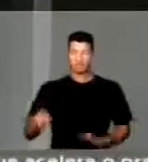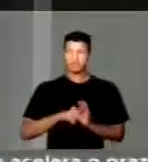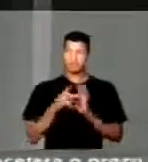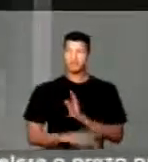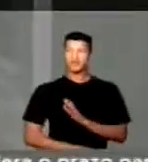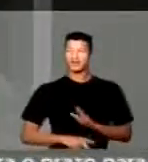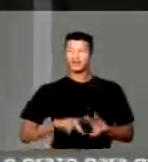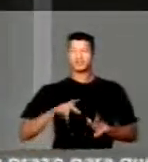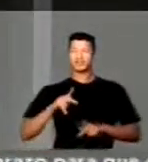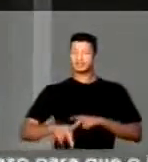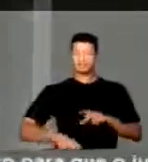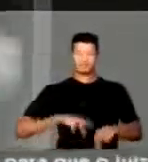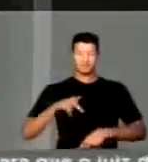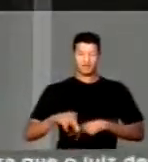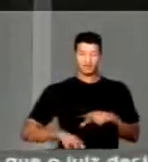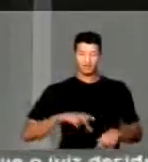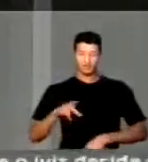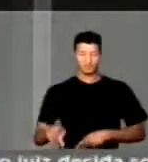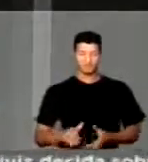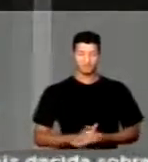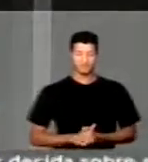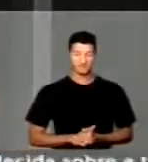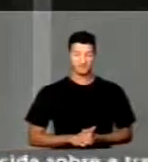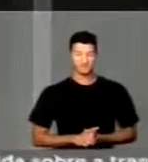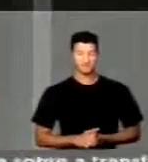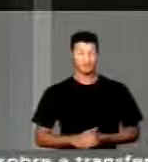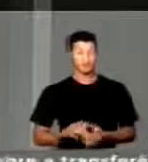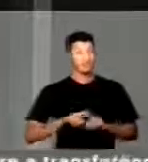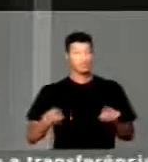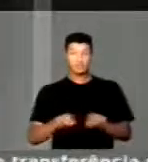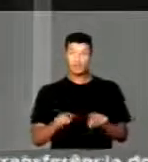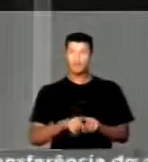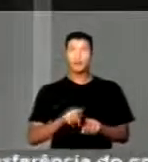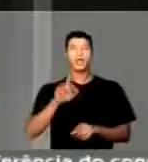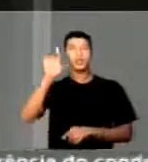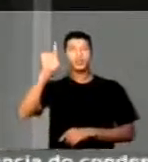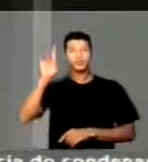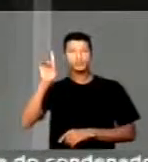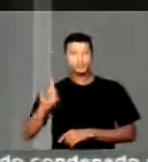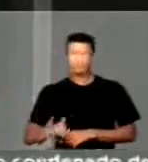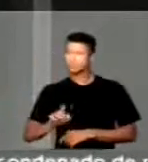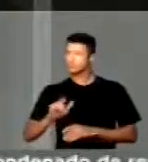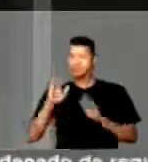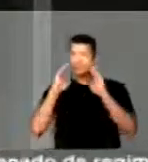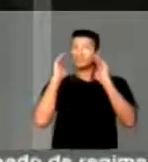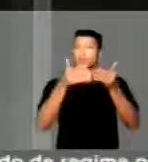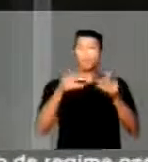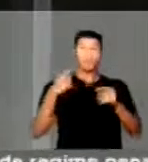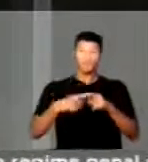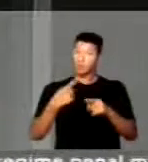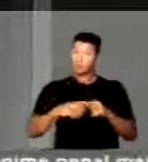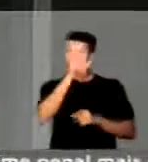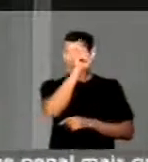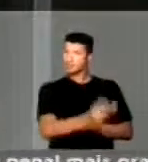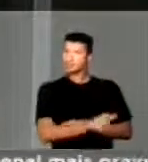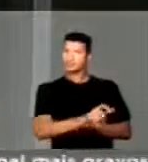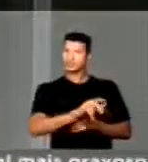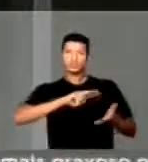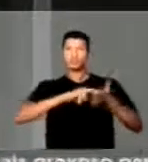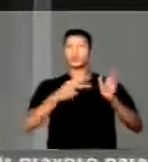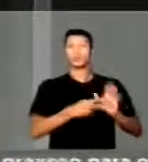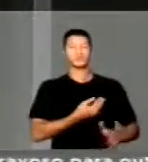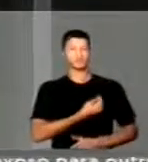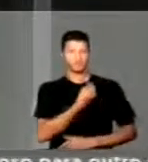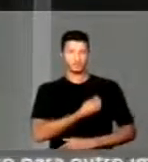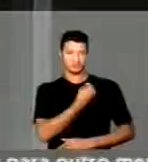povo, vai destruir direito do nosso povo. E há um direito inalienável, porque ele é sinônimo de